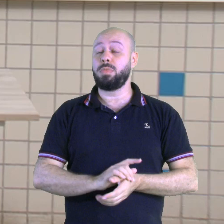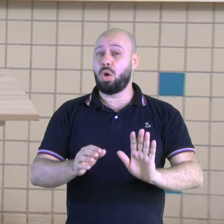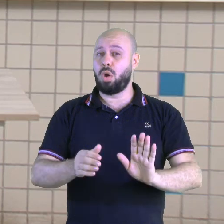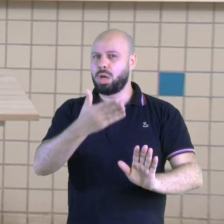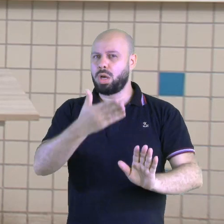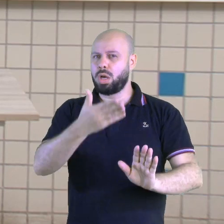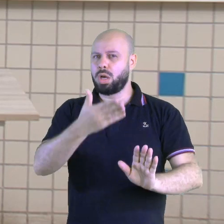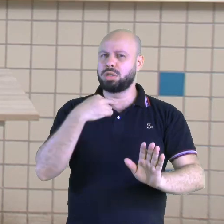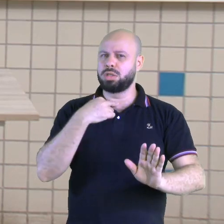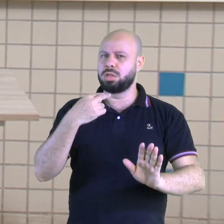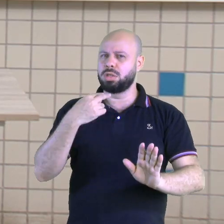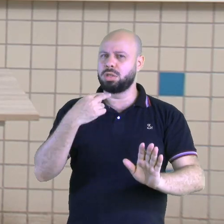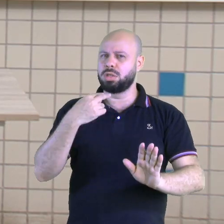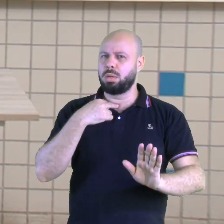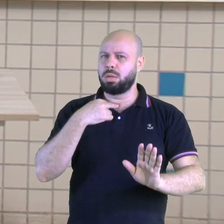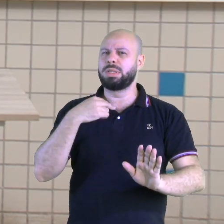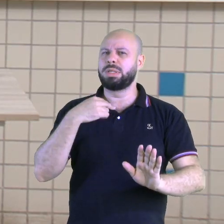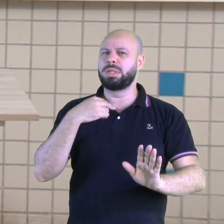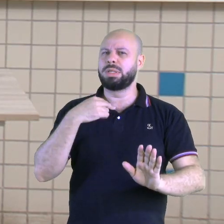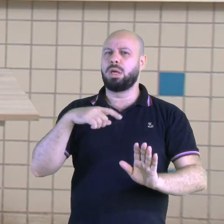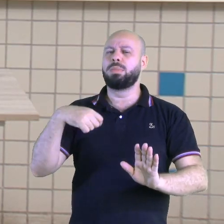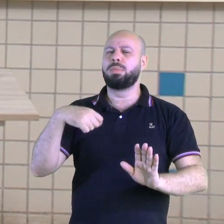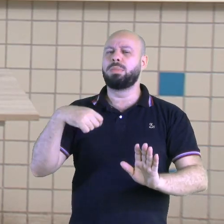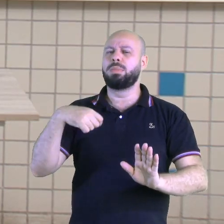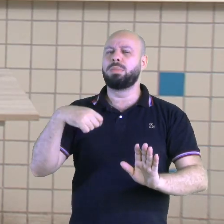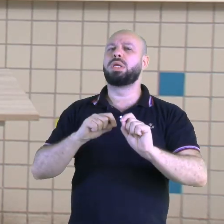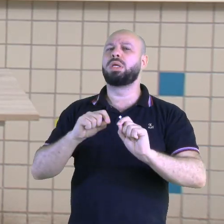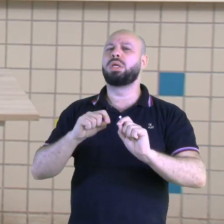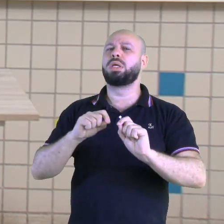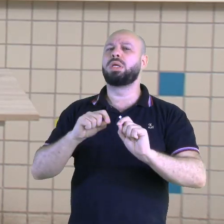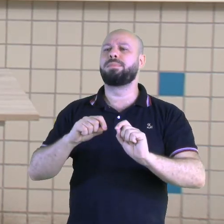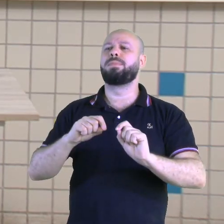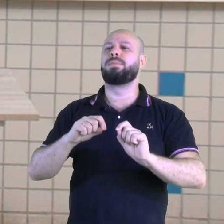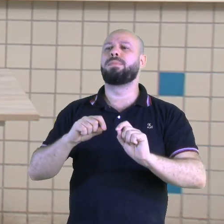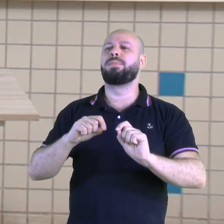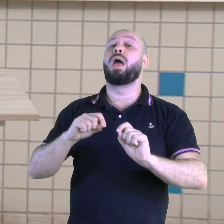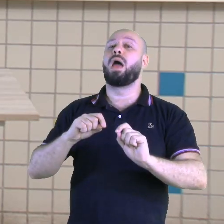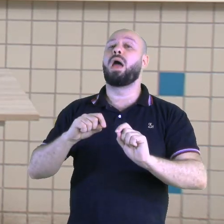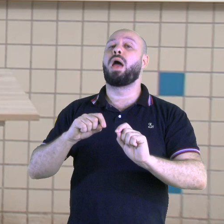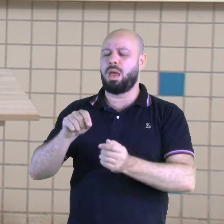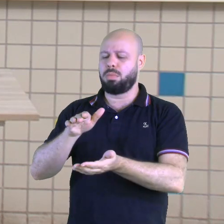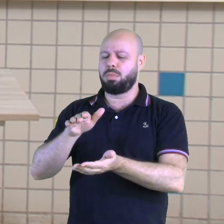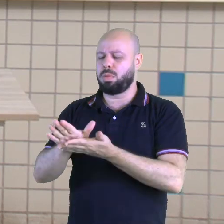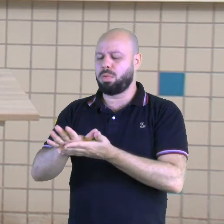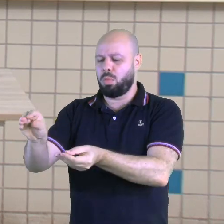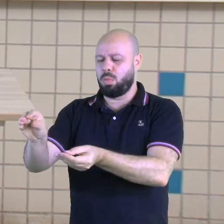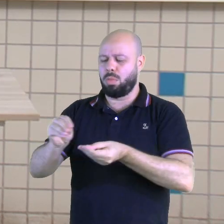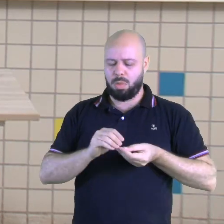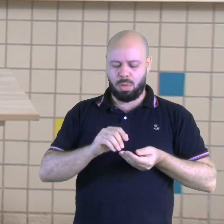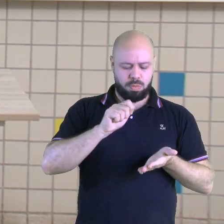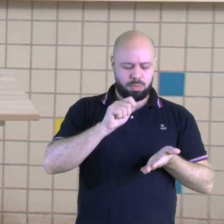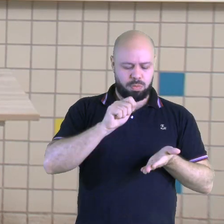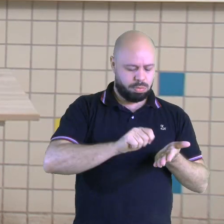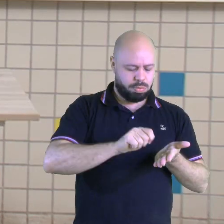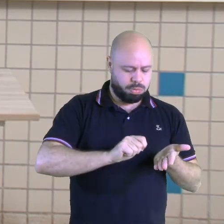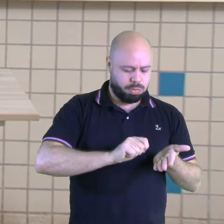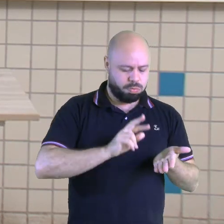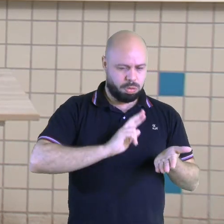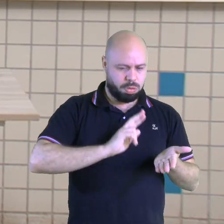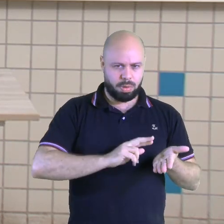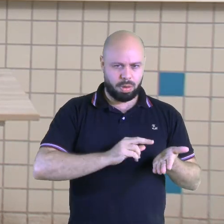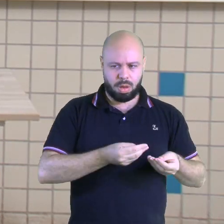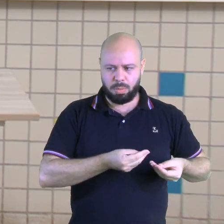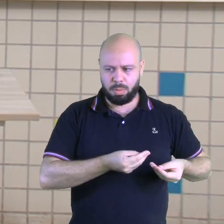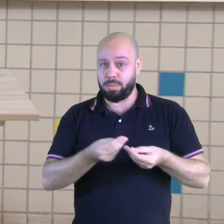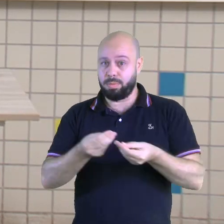de, além de buscar os blocos, vocês precisam o quê? Devolver os blocos. Assistir as aulas do canal da TV